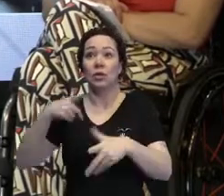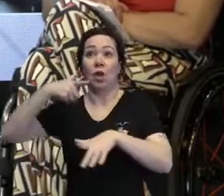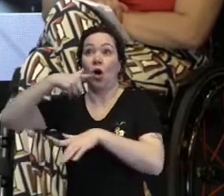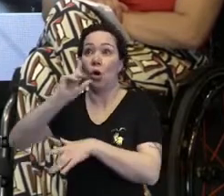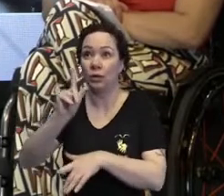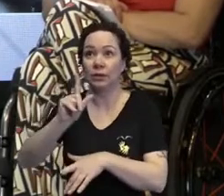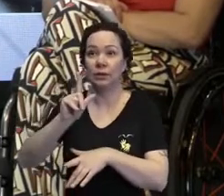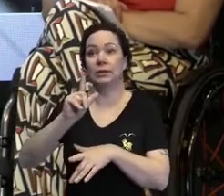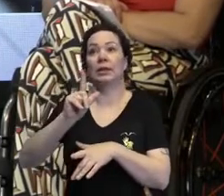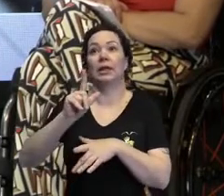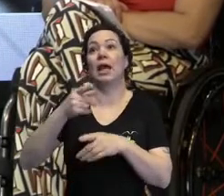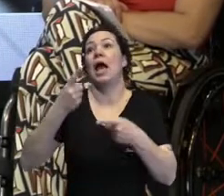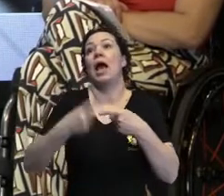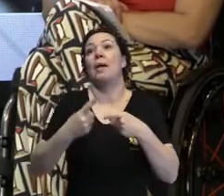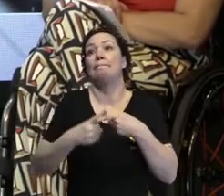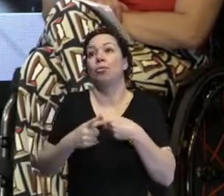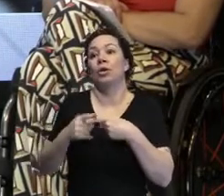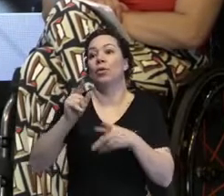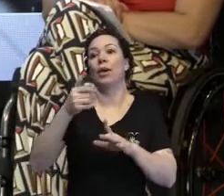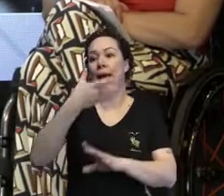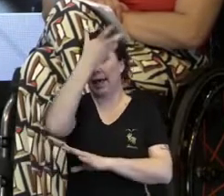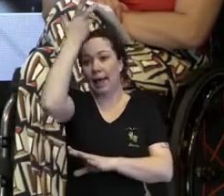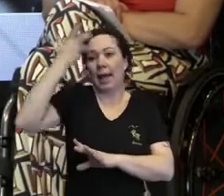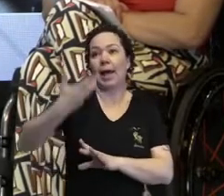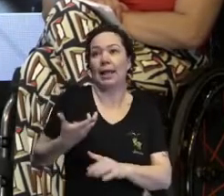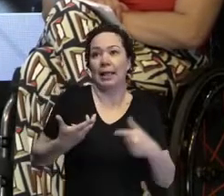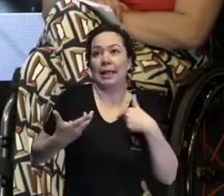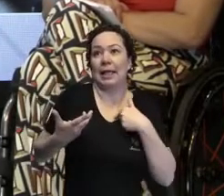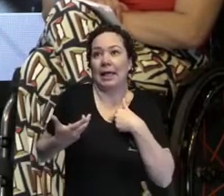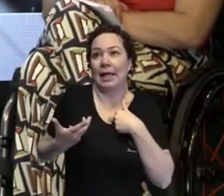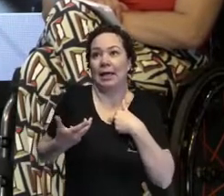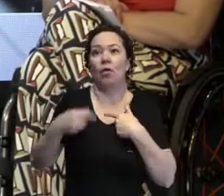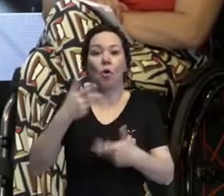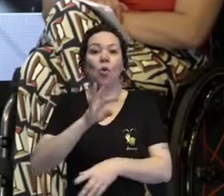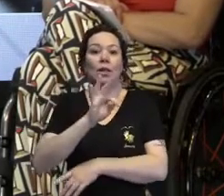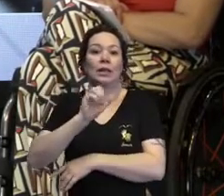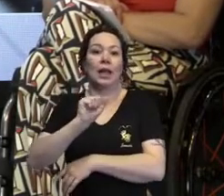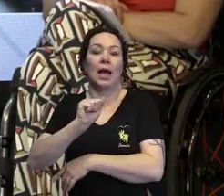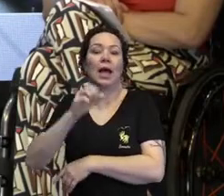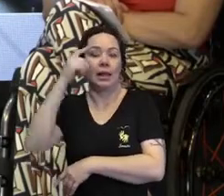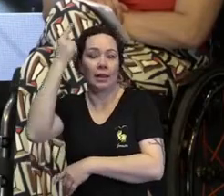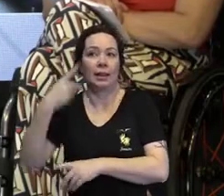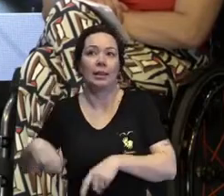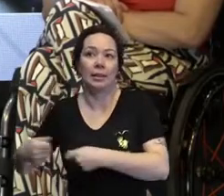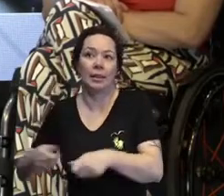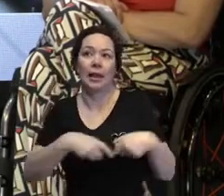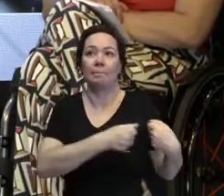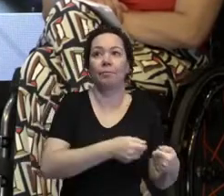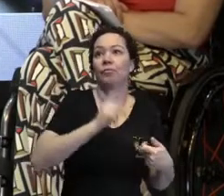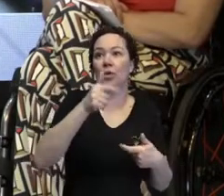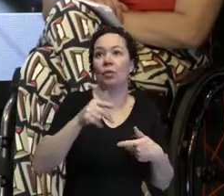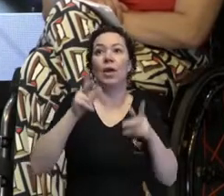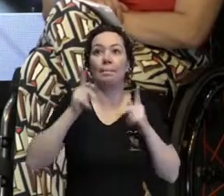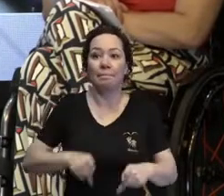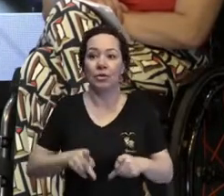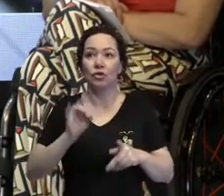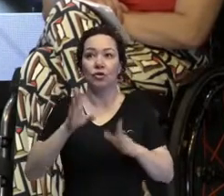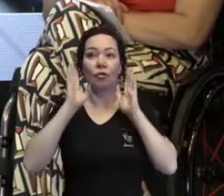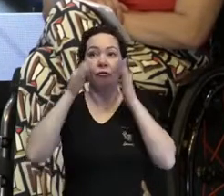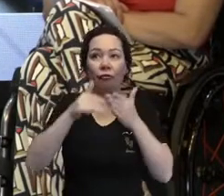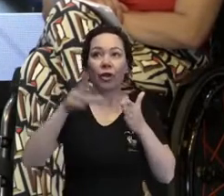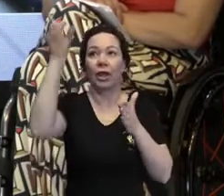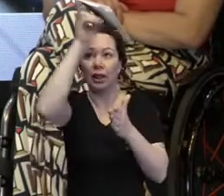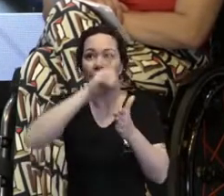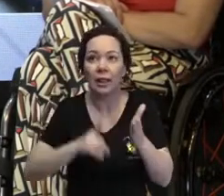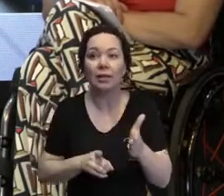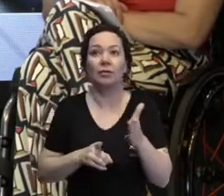deficiência. Não é a Catarina, ou a Tabata, ou a Luísa, trabalham e, ok, não. Elas trabalham